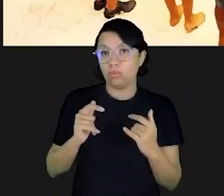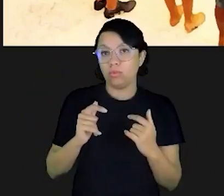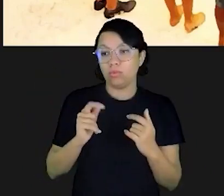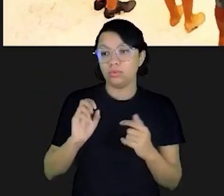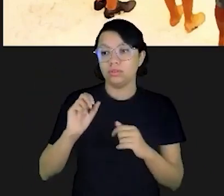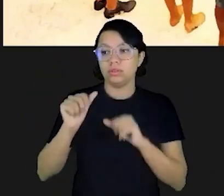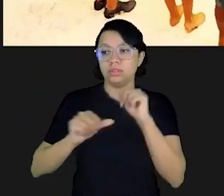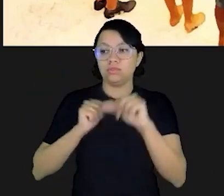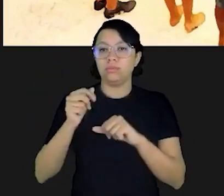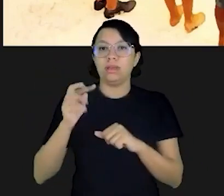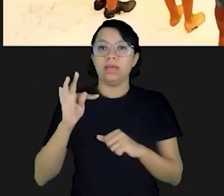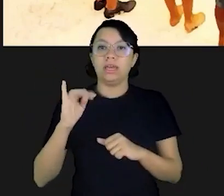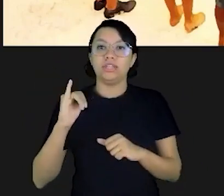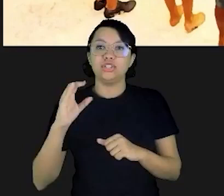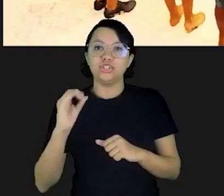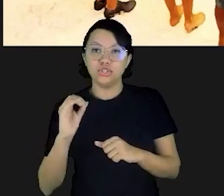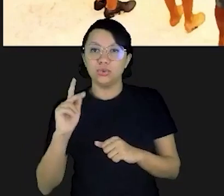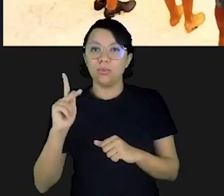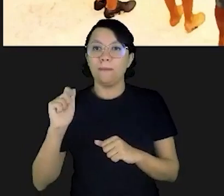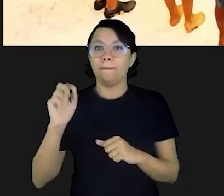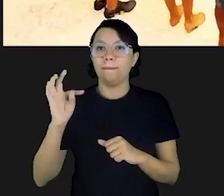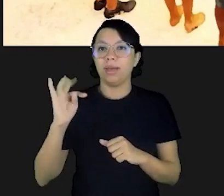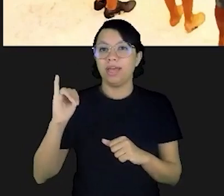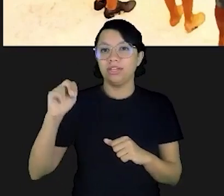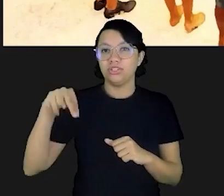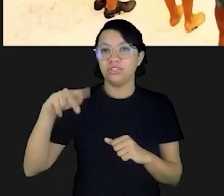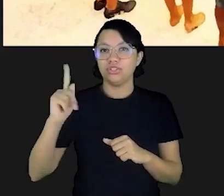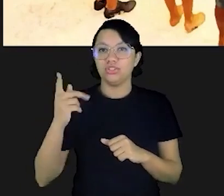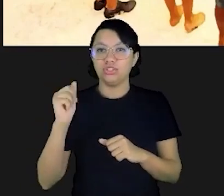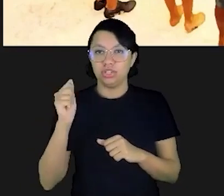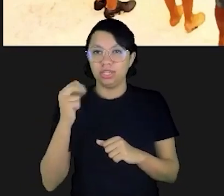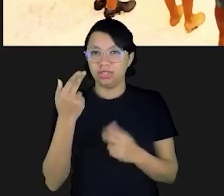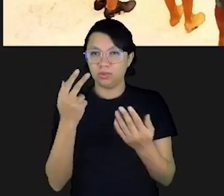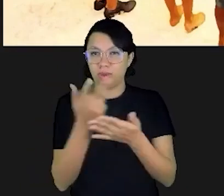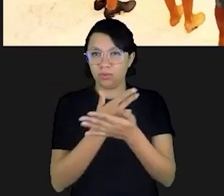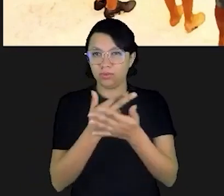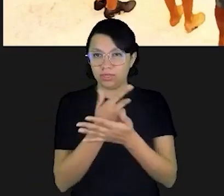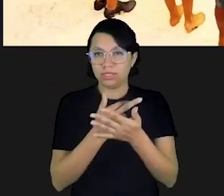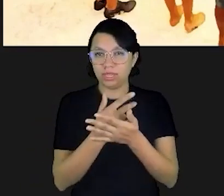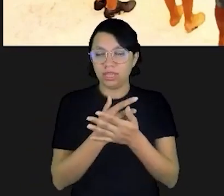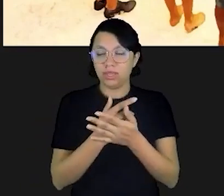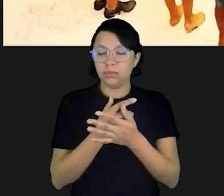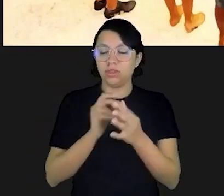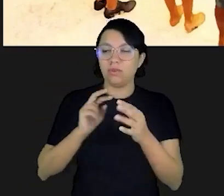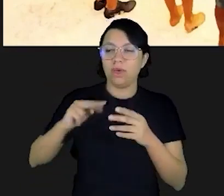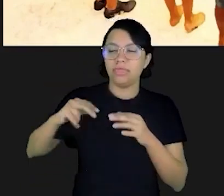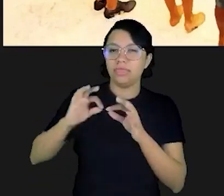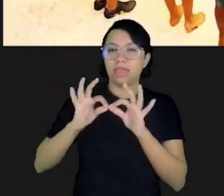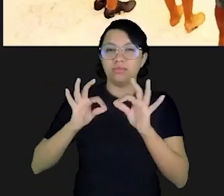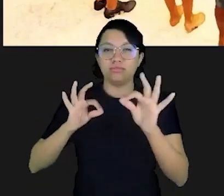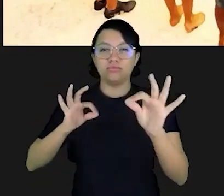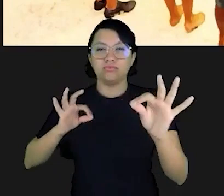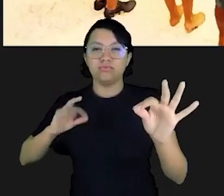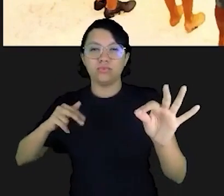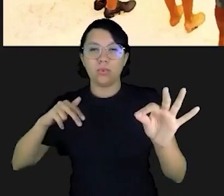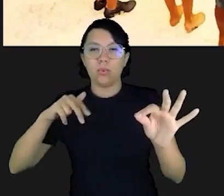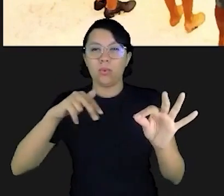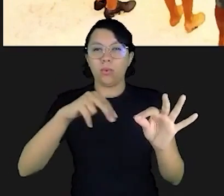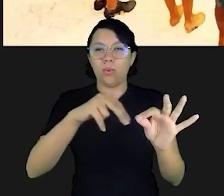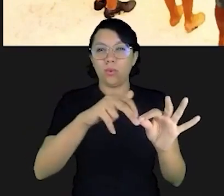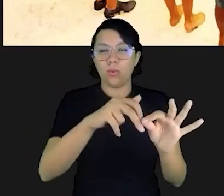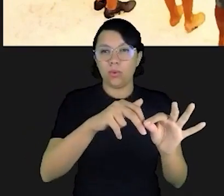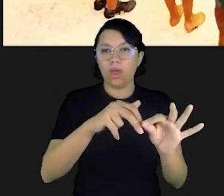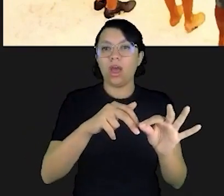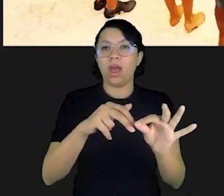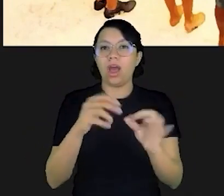em tio patinhas, mãos fechadas, daqueles que vão atravessar o Oceano Atlântico do Brasil até a África com um